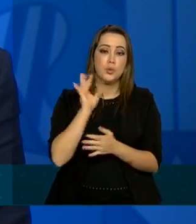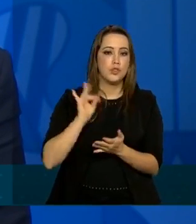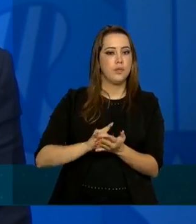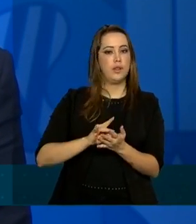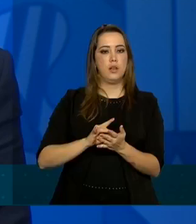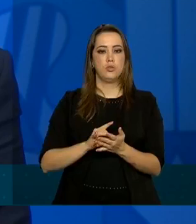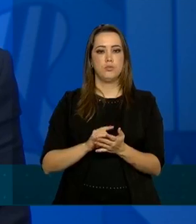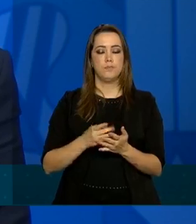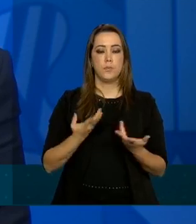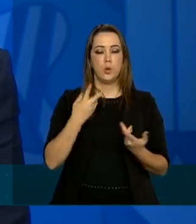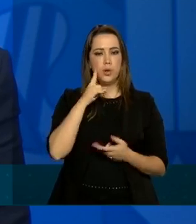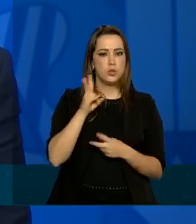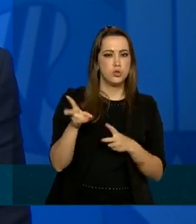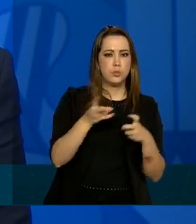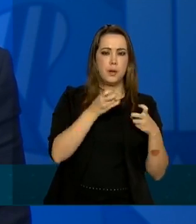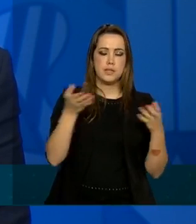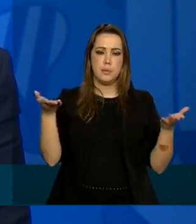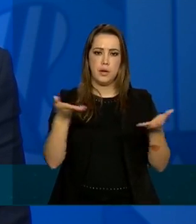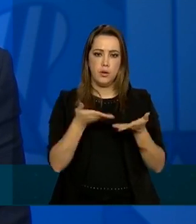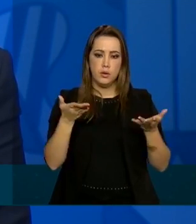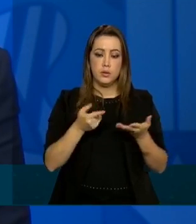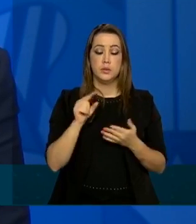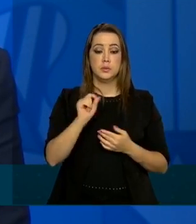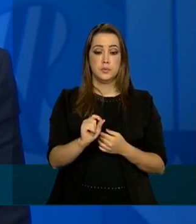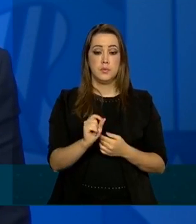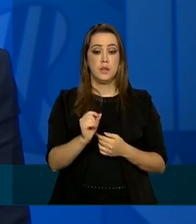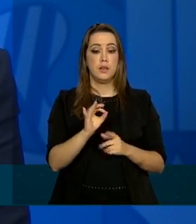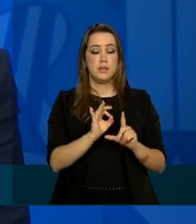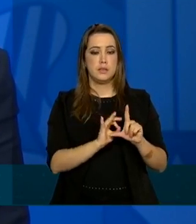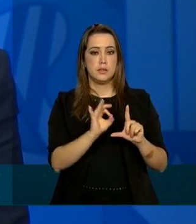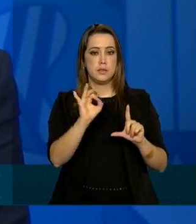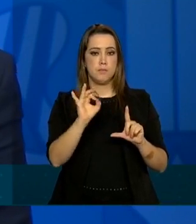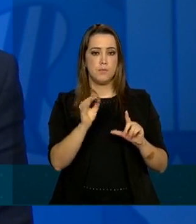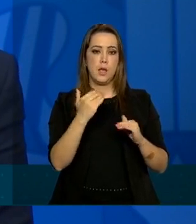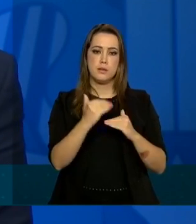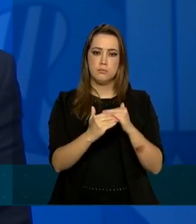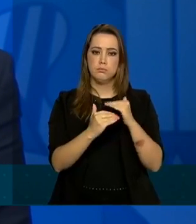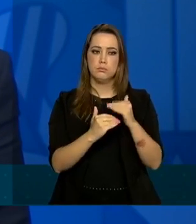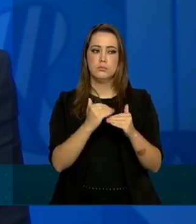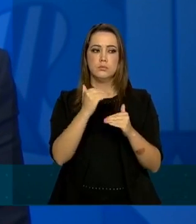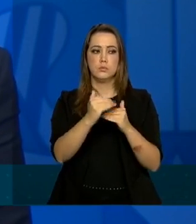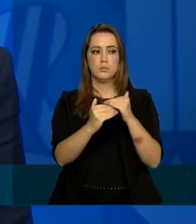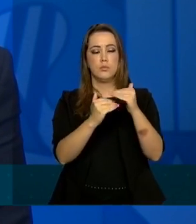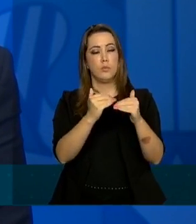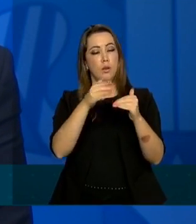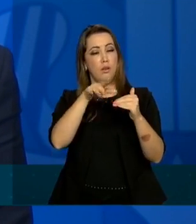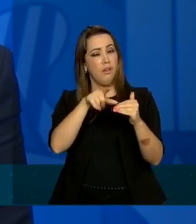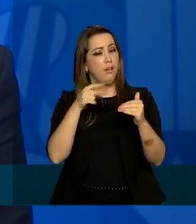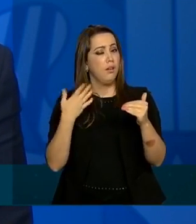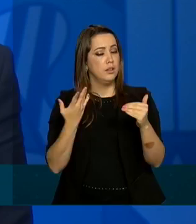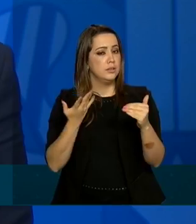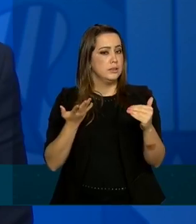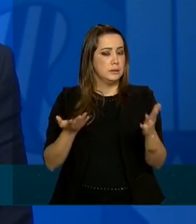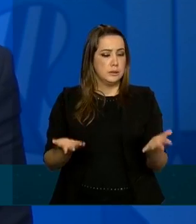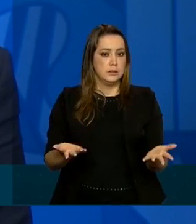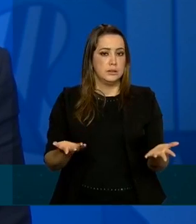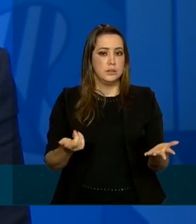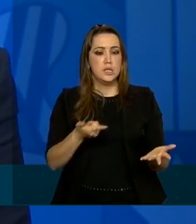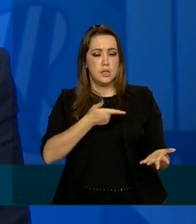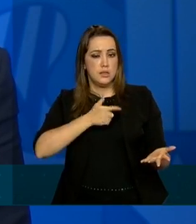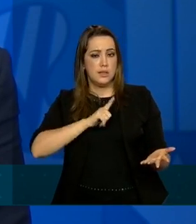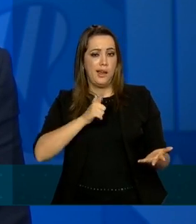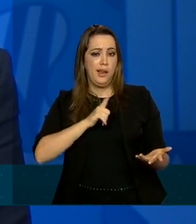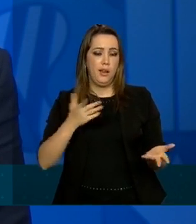então o que a gente observa é essas tendências semana após semana certo a gente tem